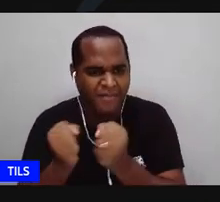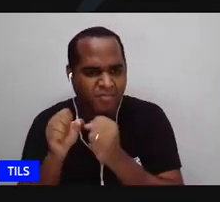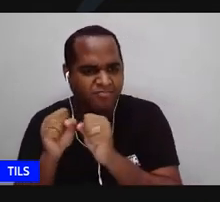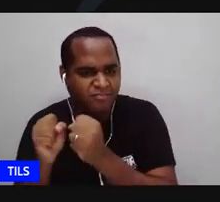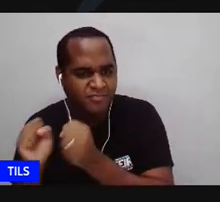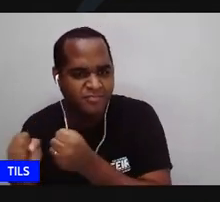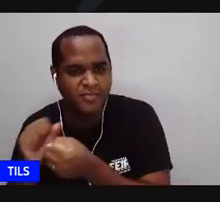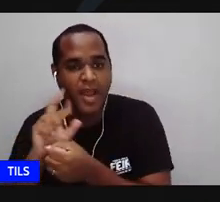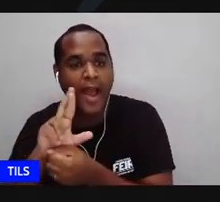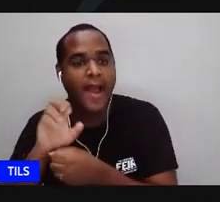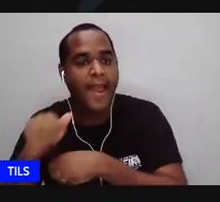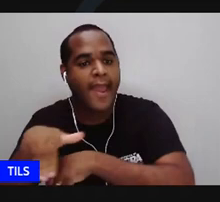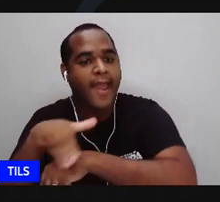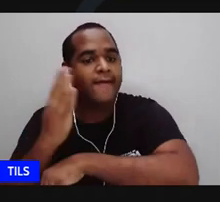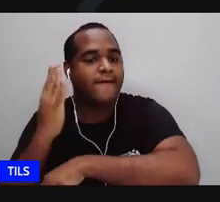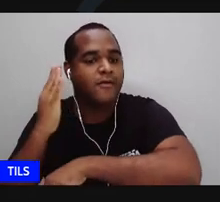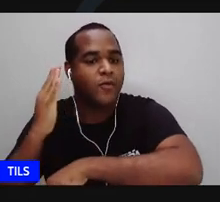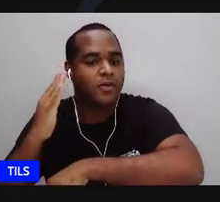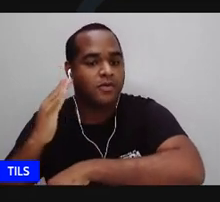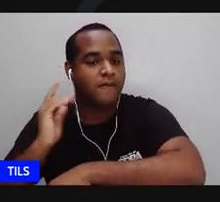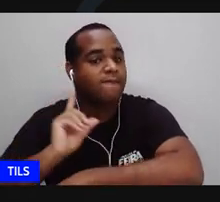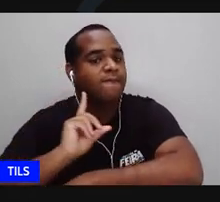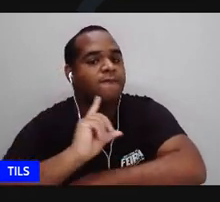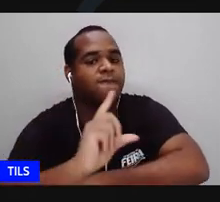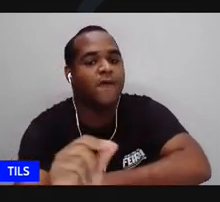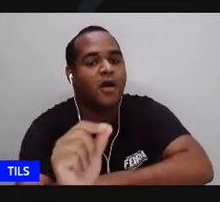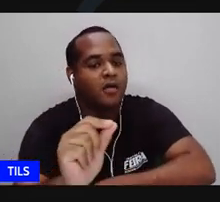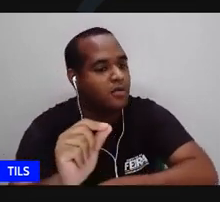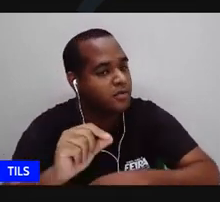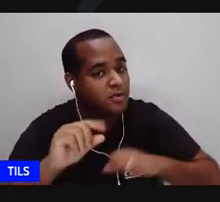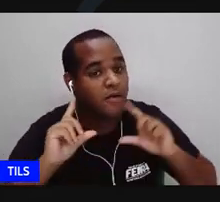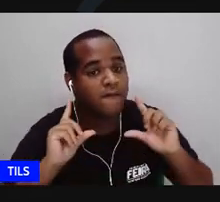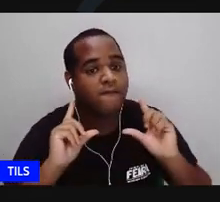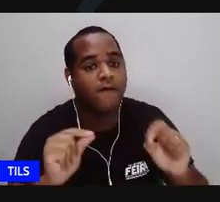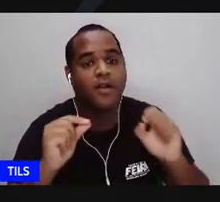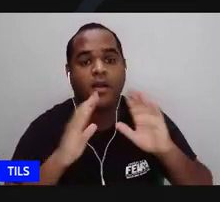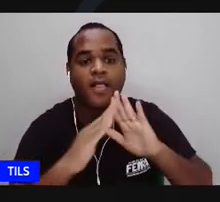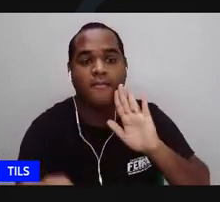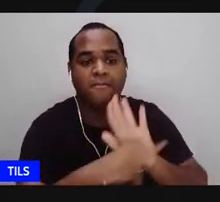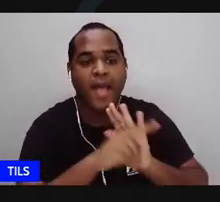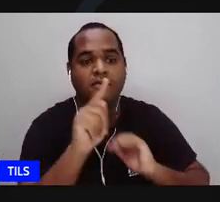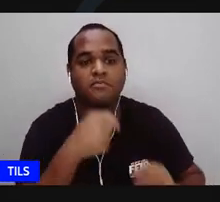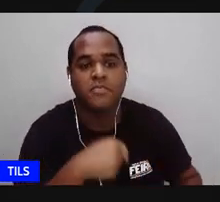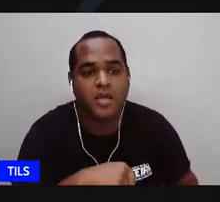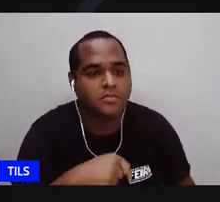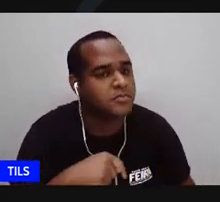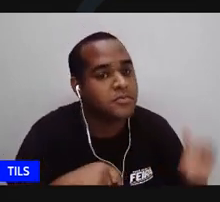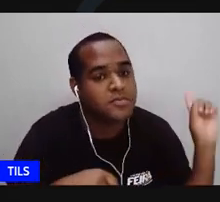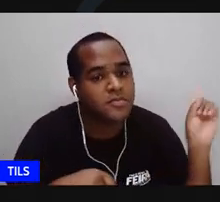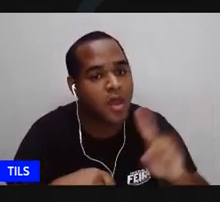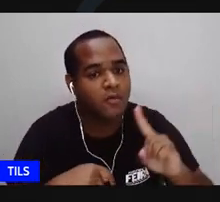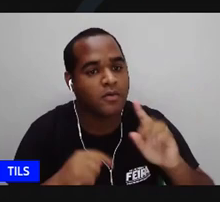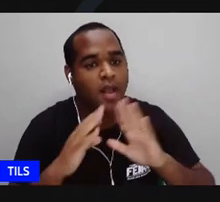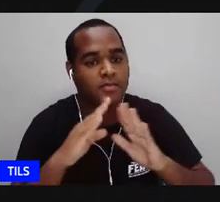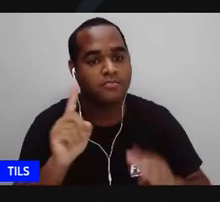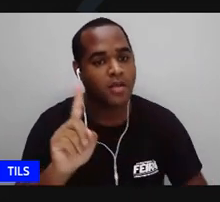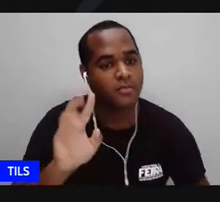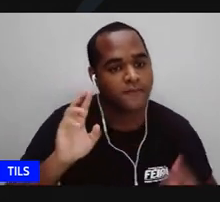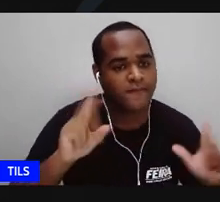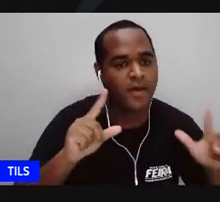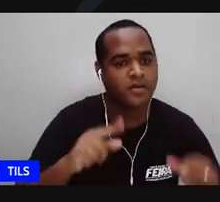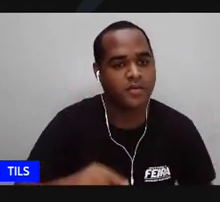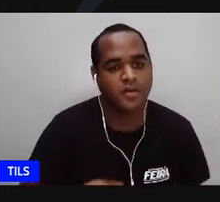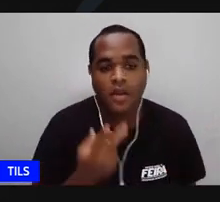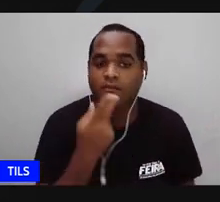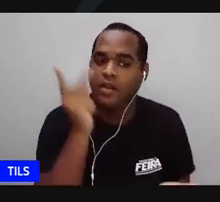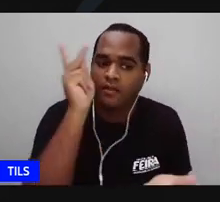vai embora que essa casa não é sua ou seja ela está contando a